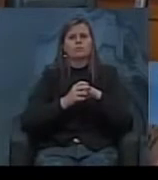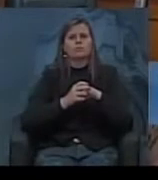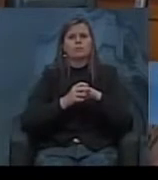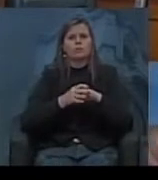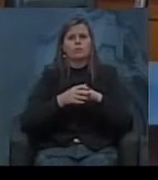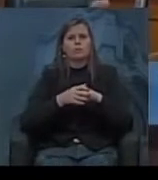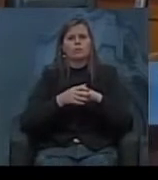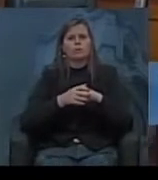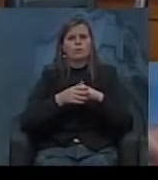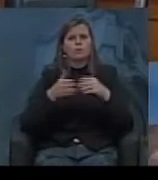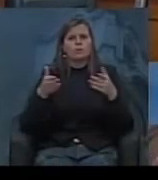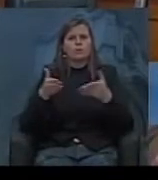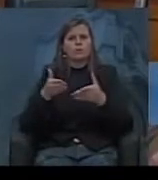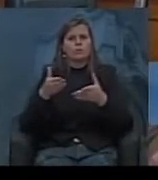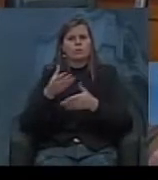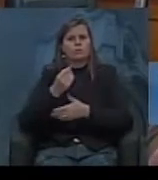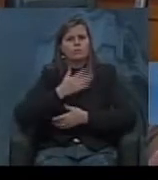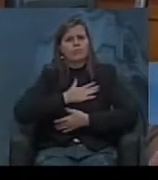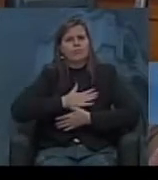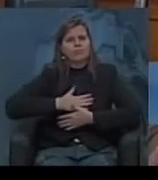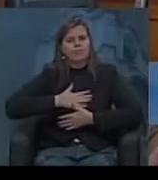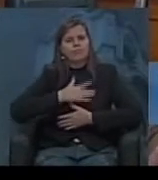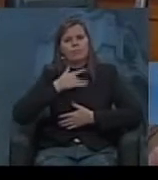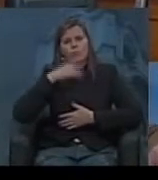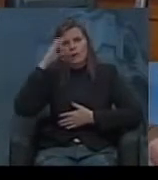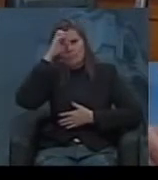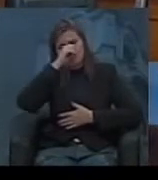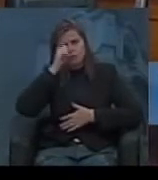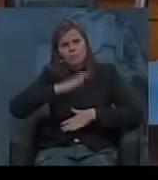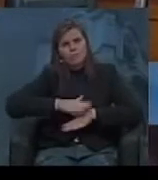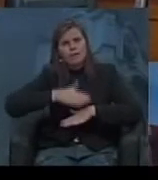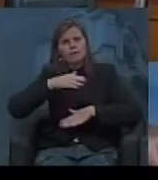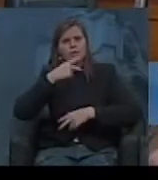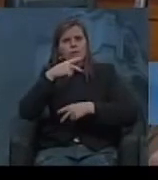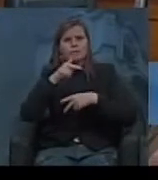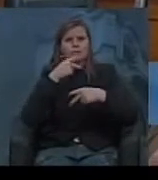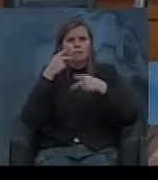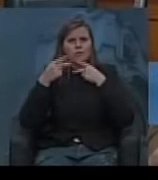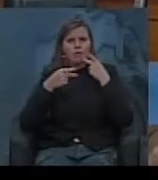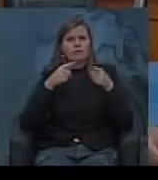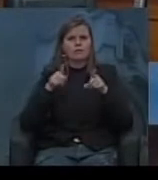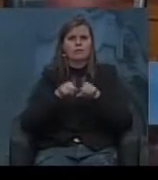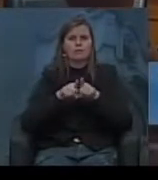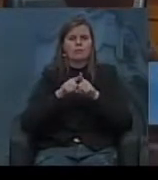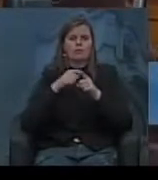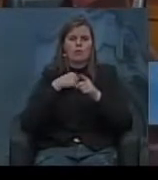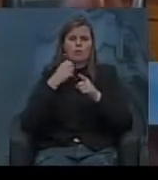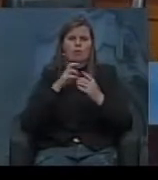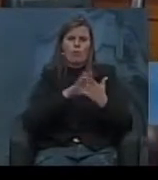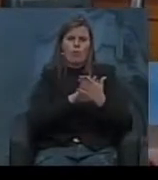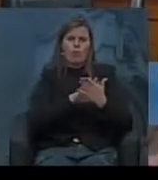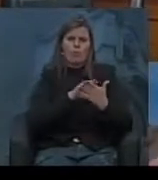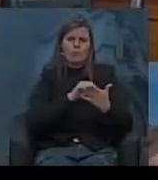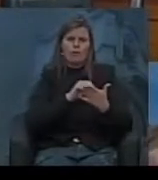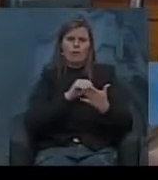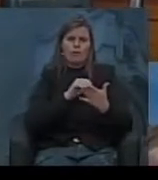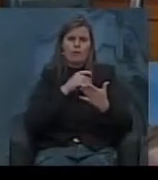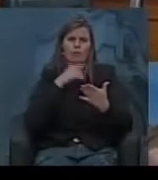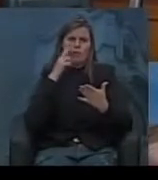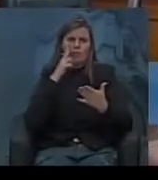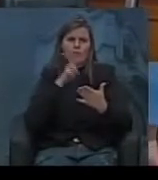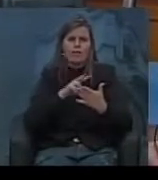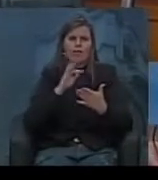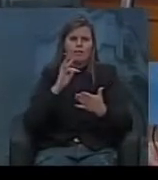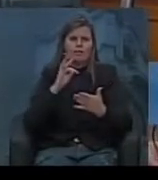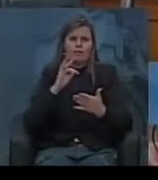aprendi mais um pouco com as suas palavras e certamente vou copiar sua tese no site que o senhor